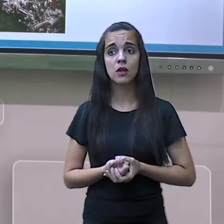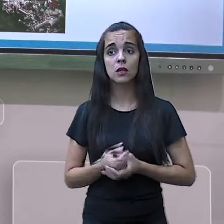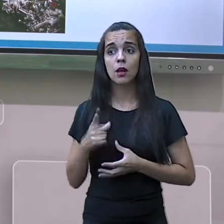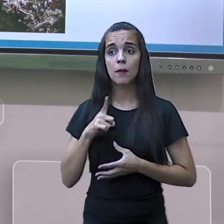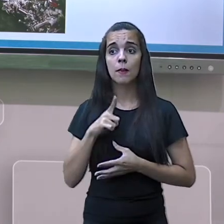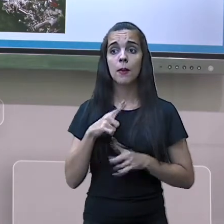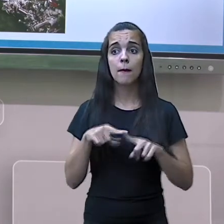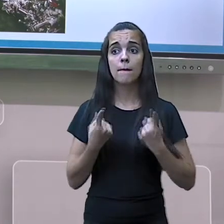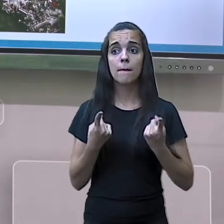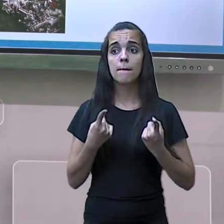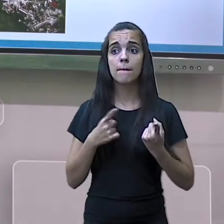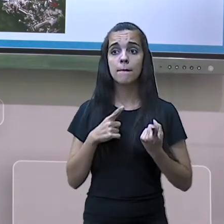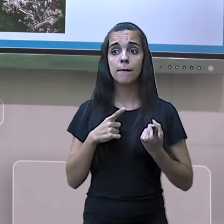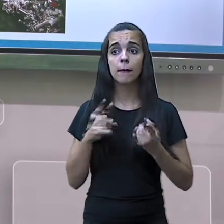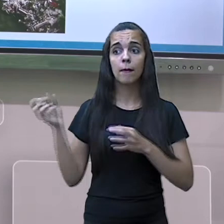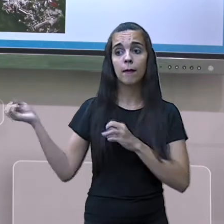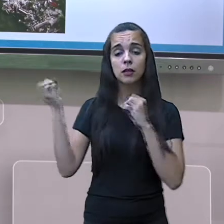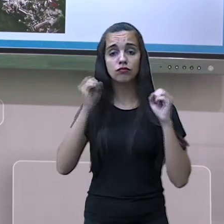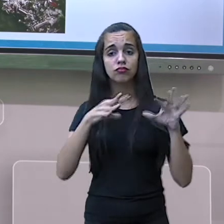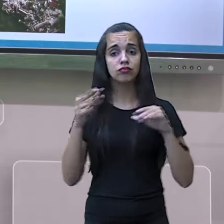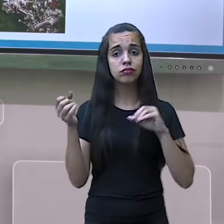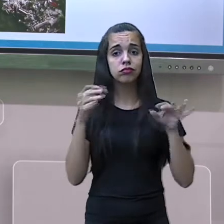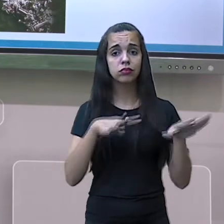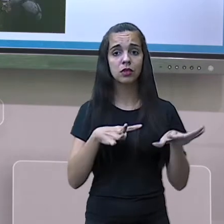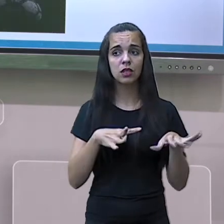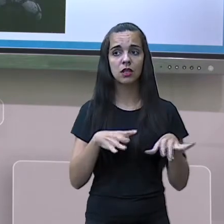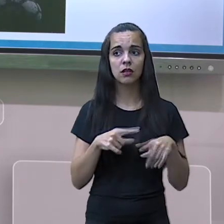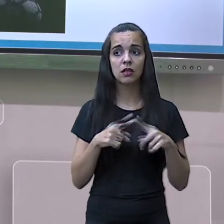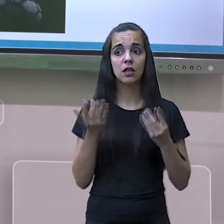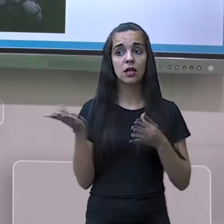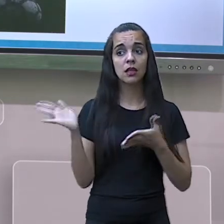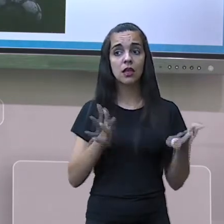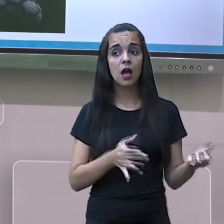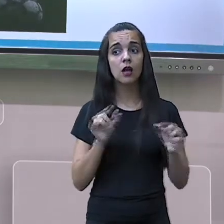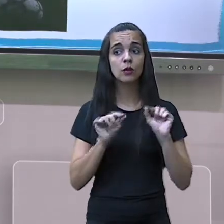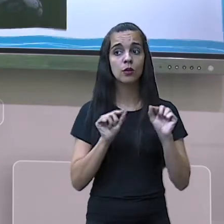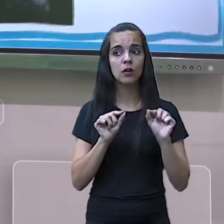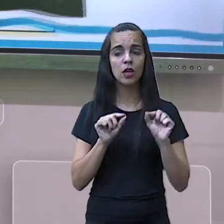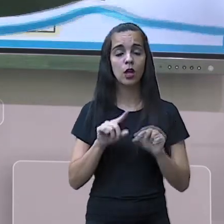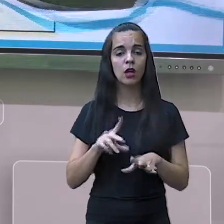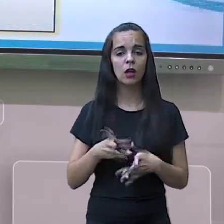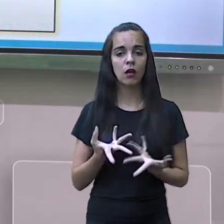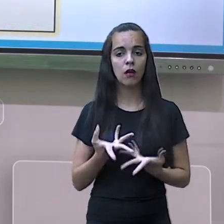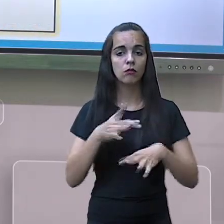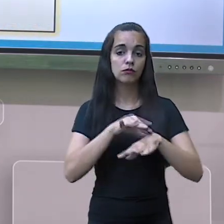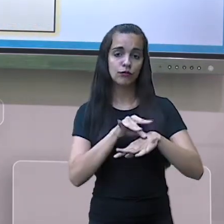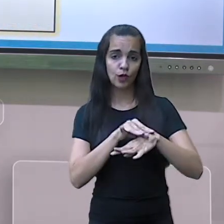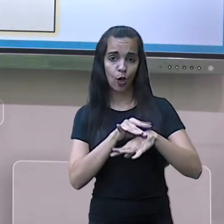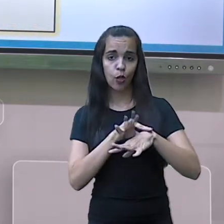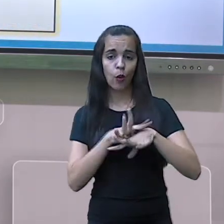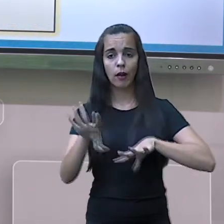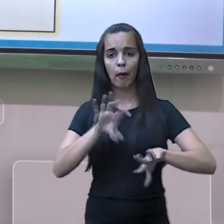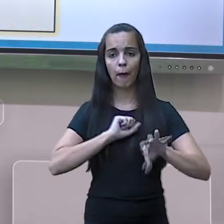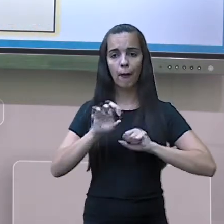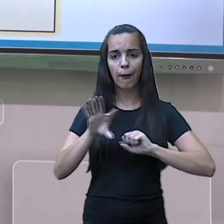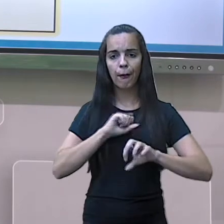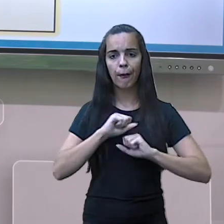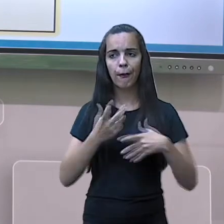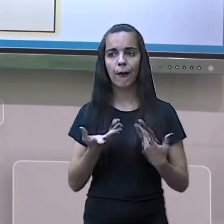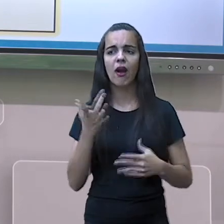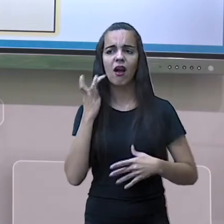estão trazendo para si? Doenças. Então, esse saneamento, tá,